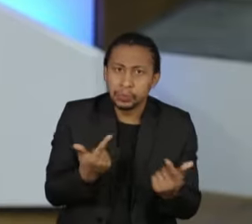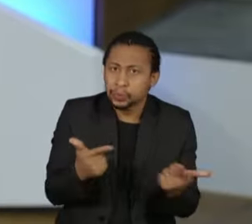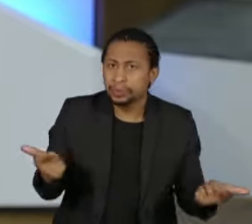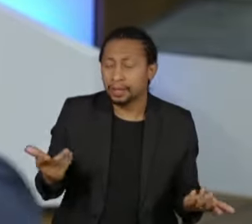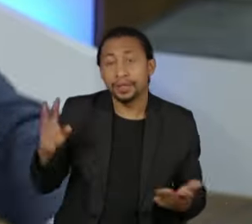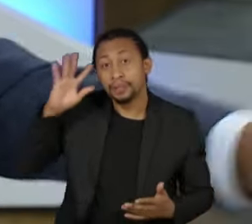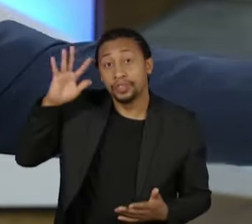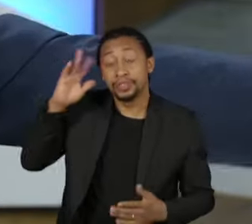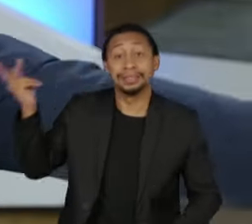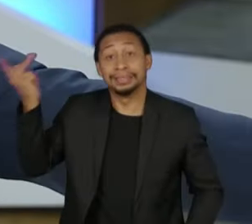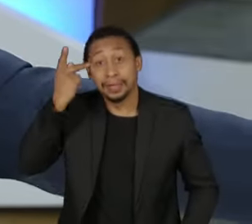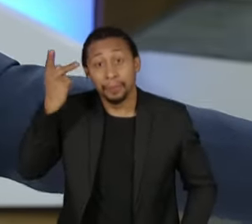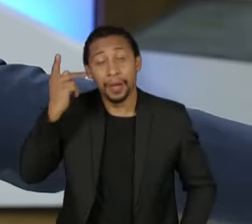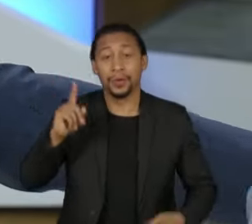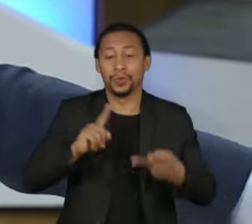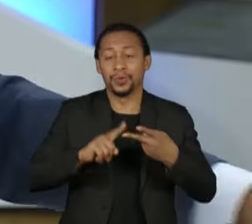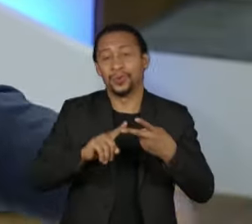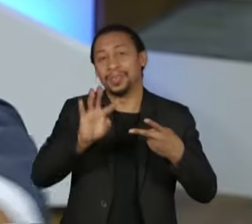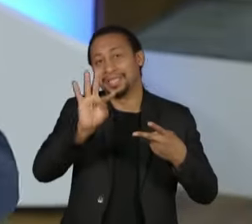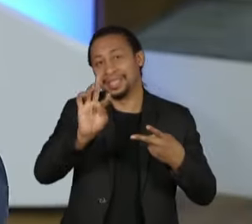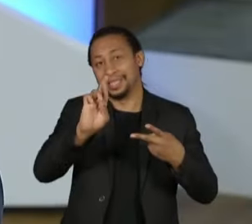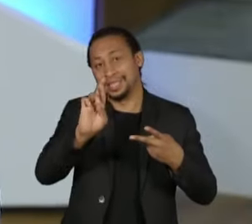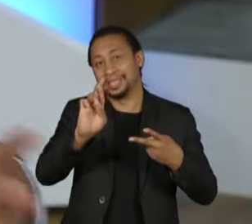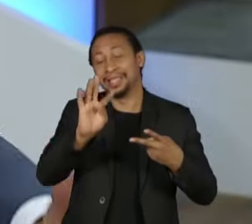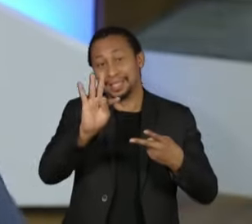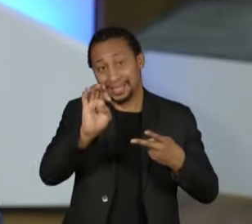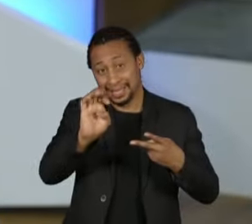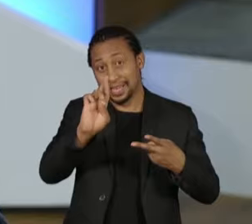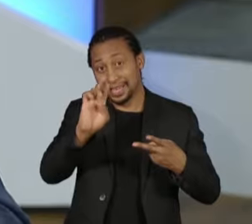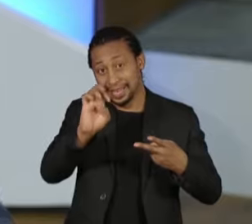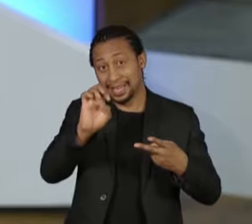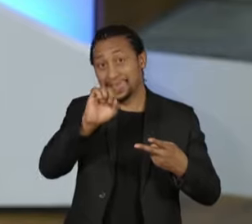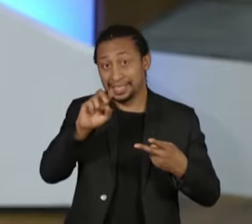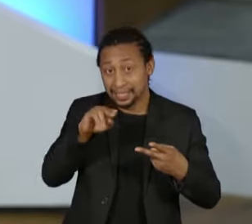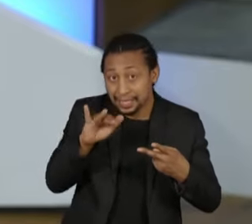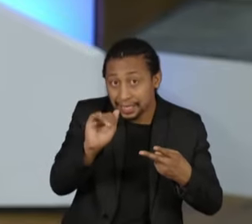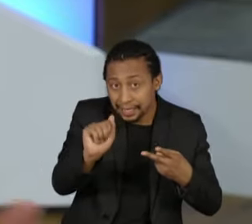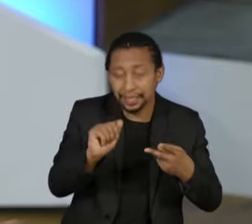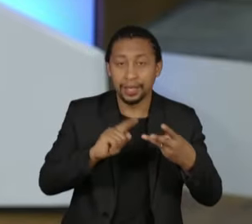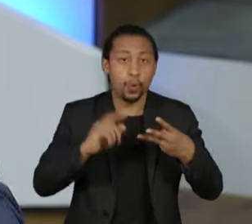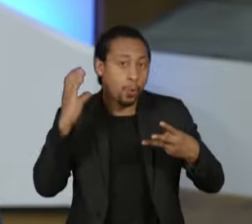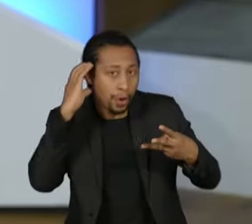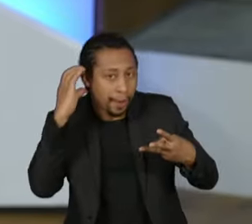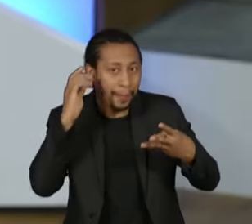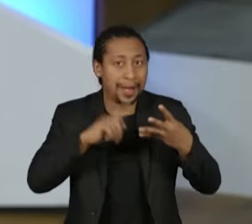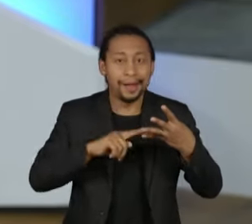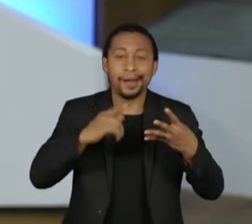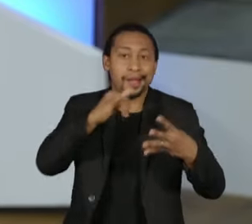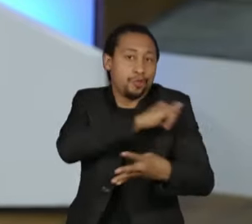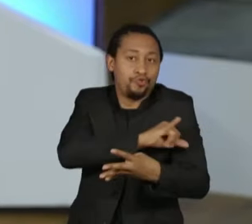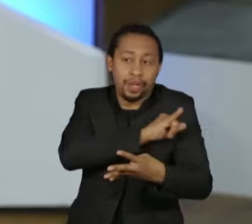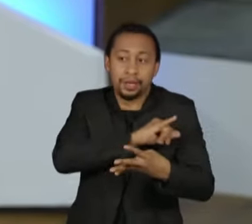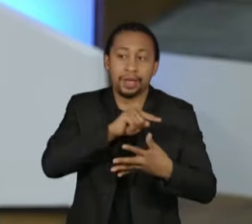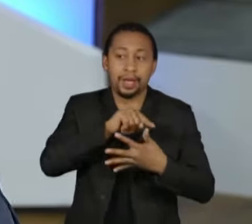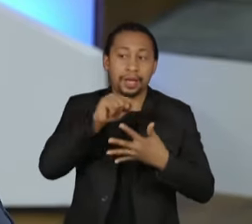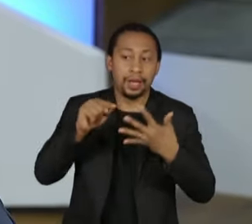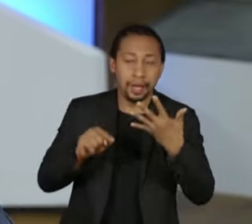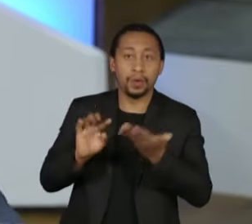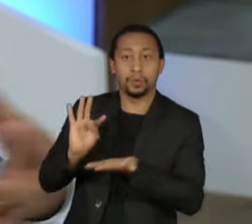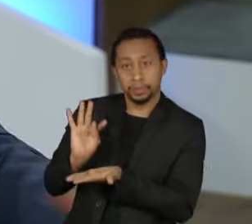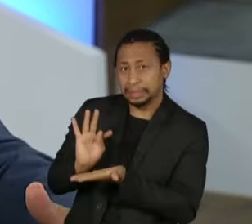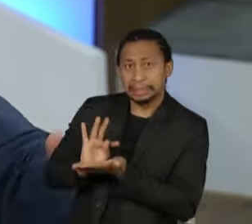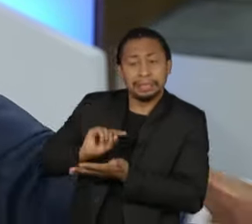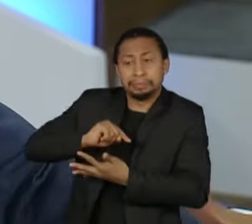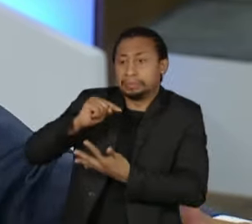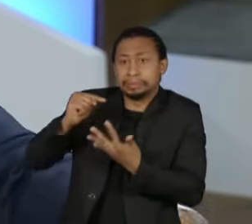Teresina, em Porto Alegre, em Manaus, em Cuiabá, no Rio de Janeiro, em qualquer lugar, quando a gente